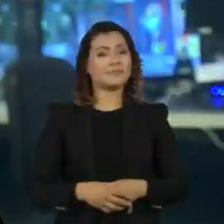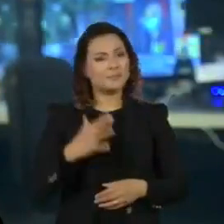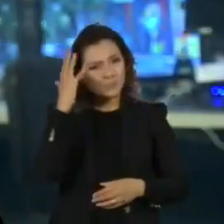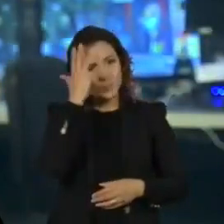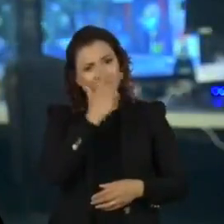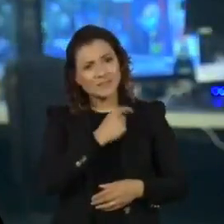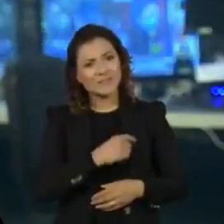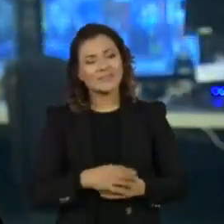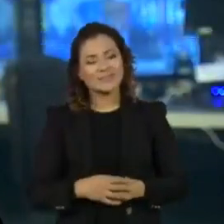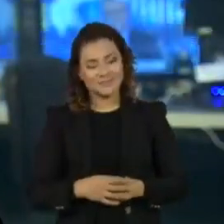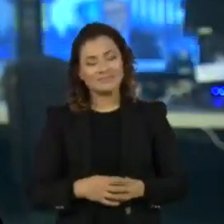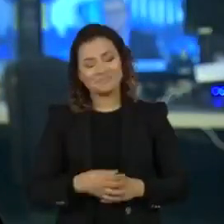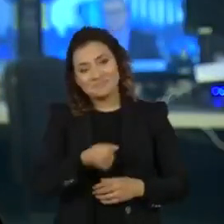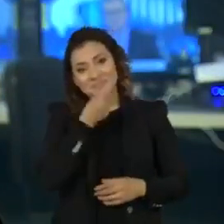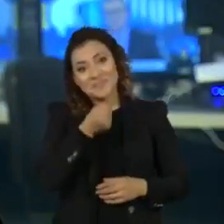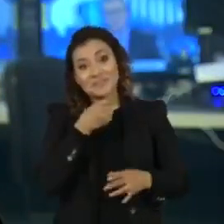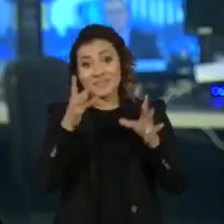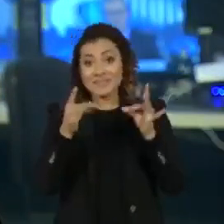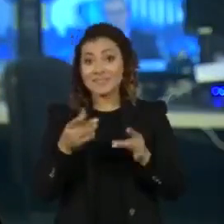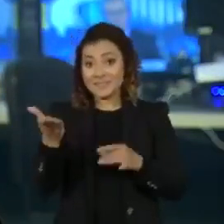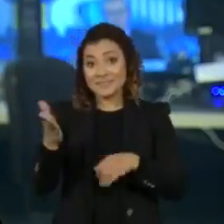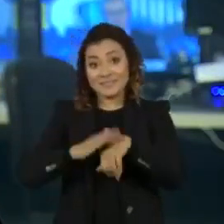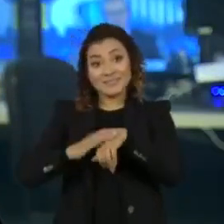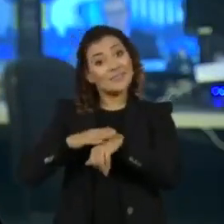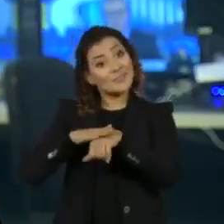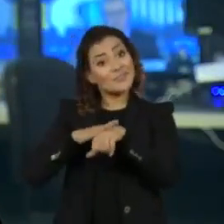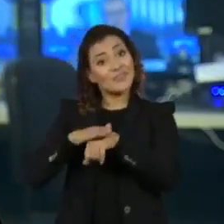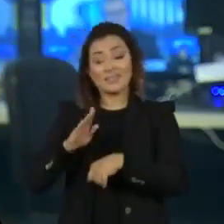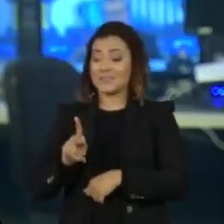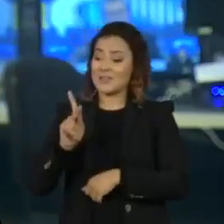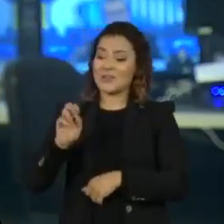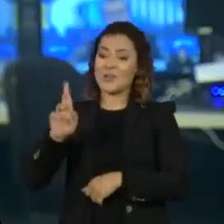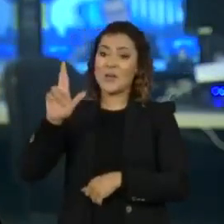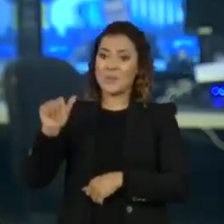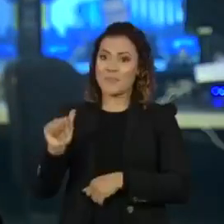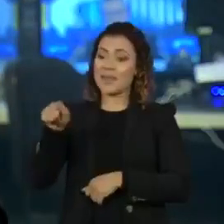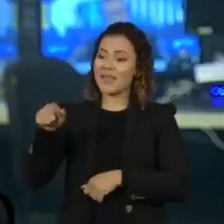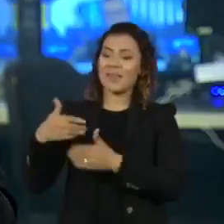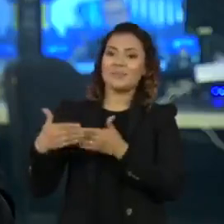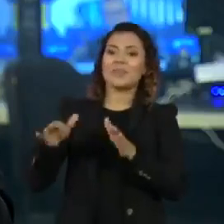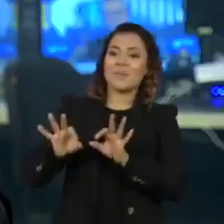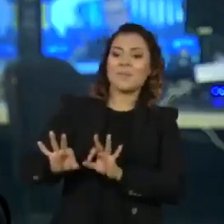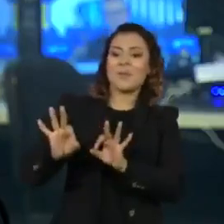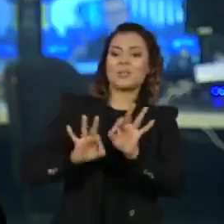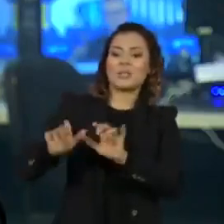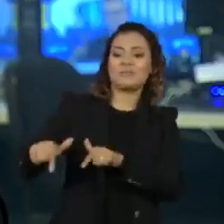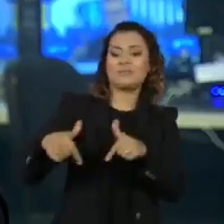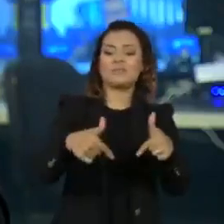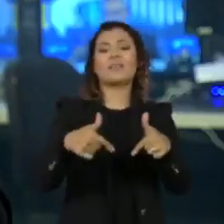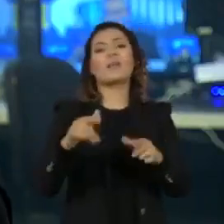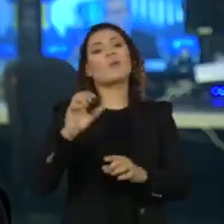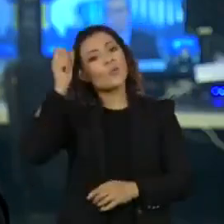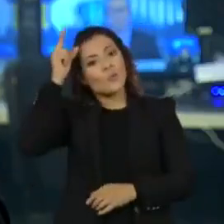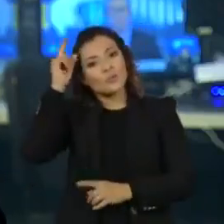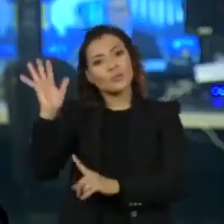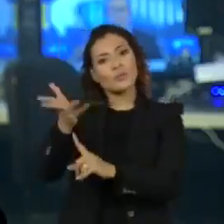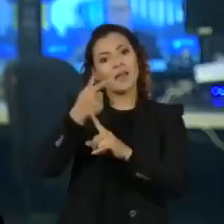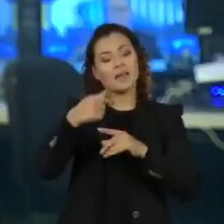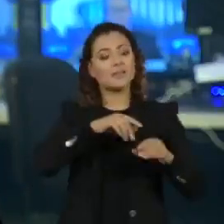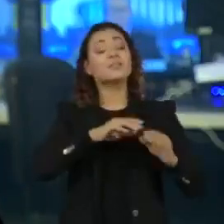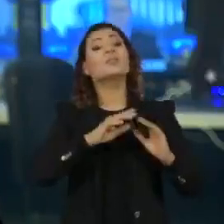Bonito, né? Na entrevista de hoje a gente conversa com o autor desse mural, Eduardo Cobra, que lança uma iniciativa para levar cultura e arte aos jovens